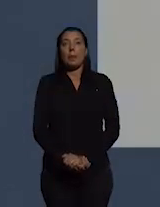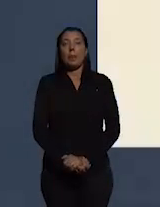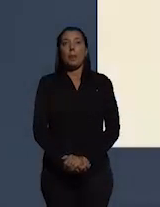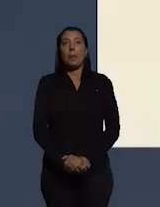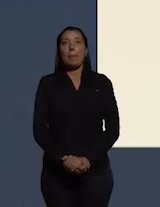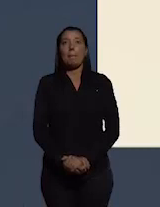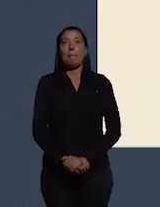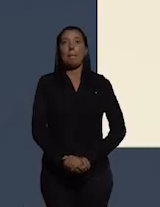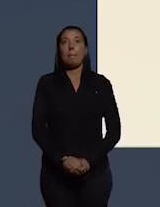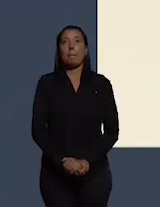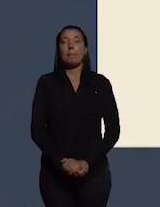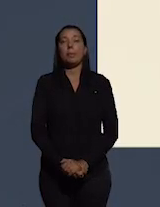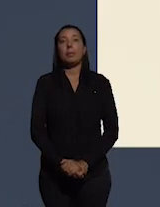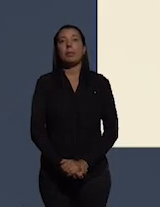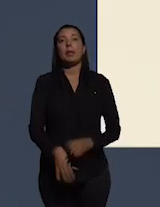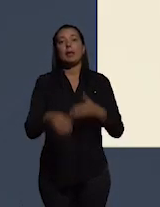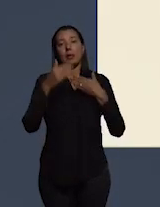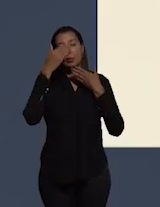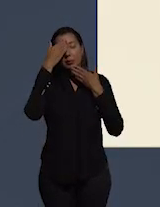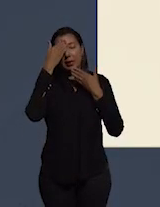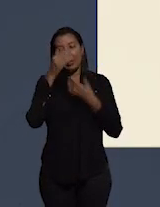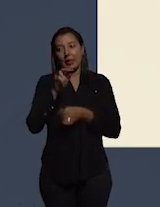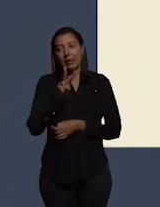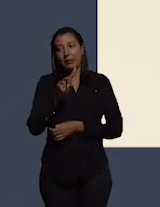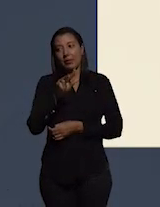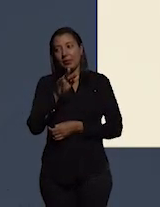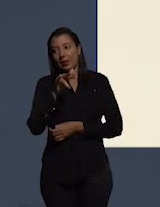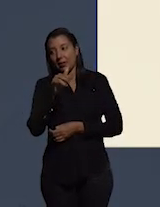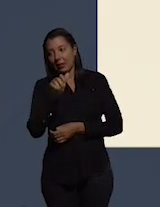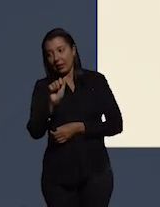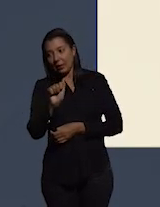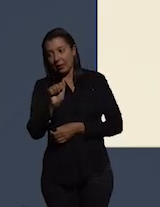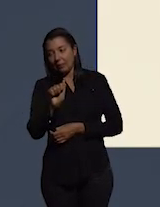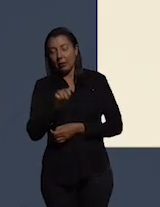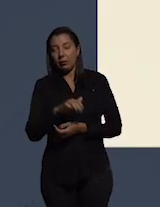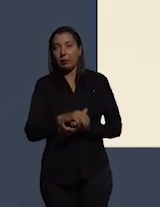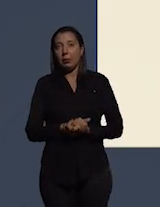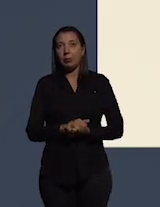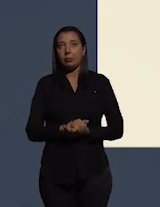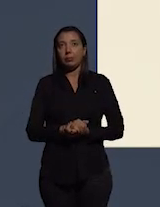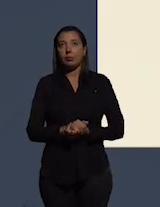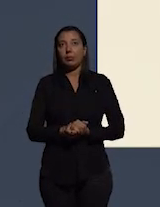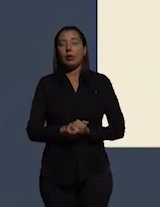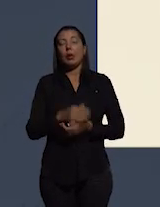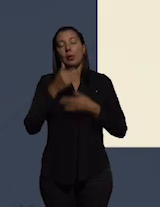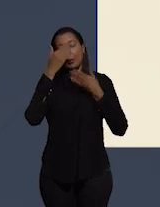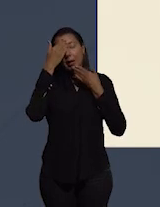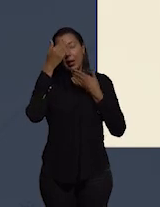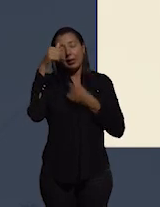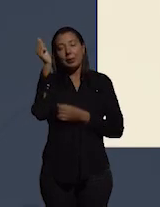Muito obrigada, Viviane. E obrigada, brasileiros.